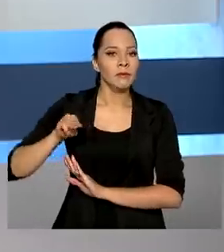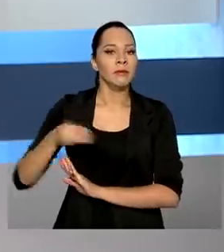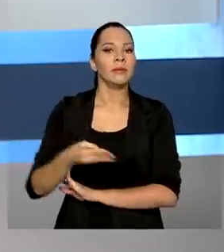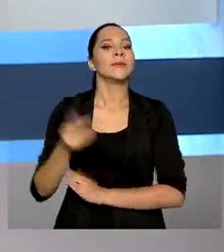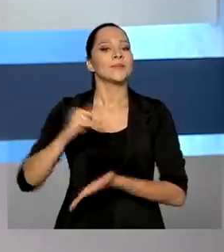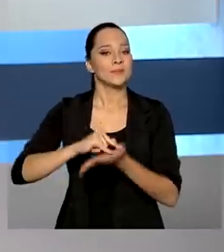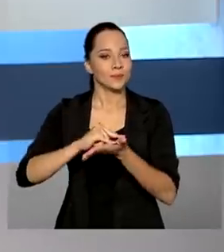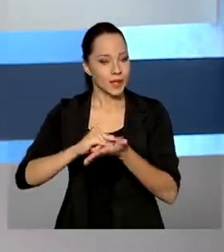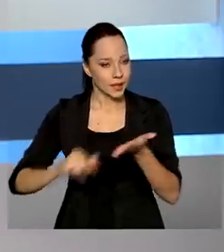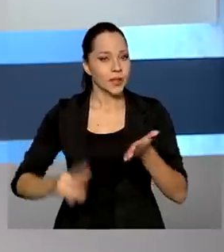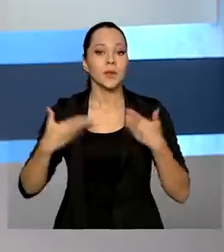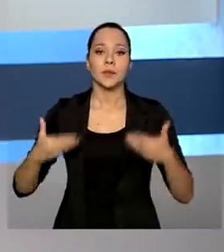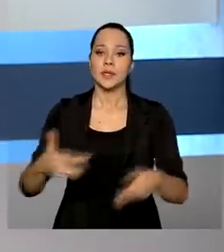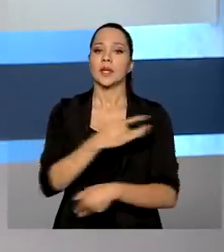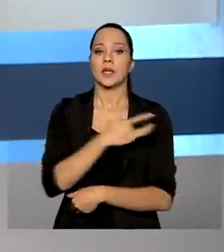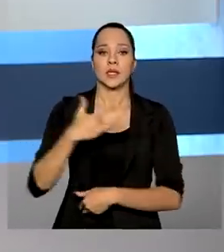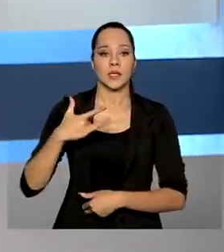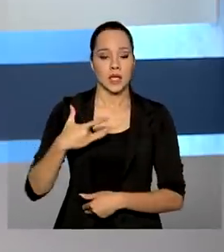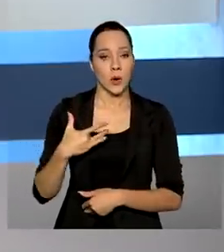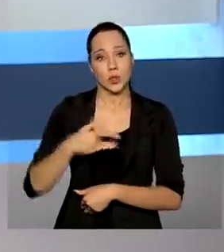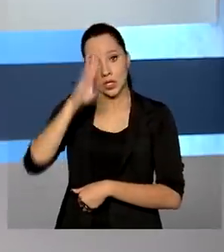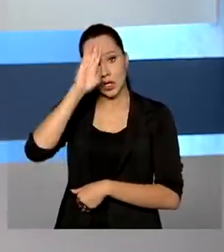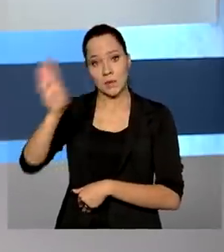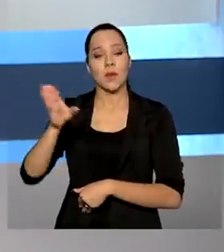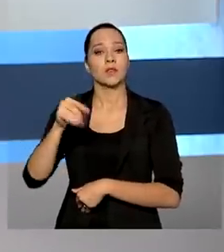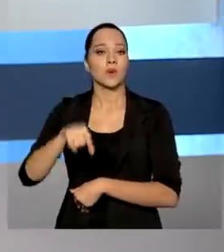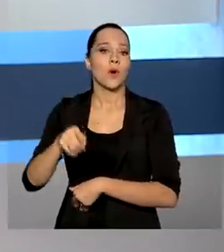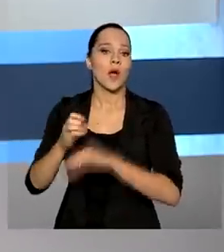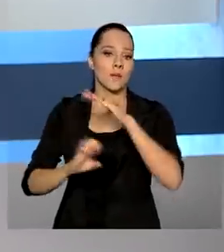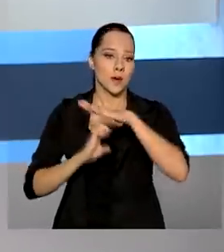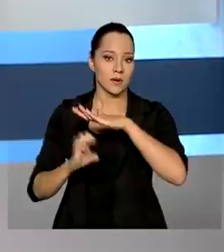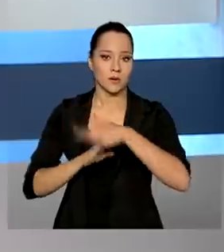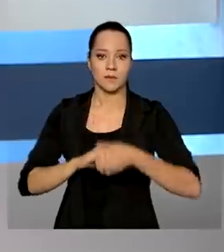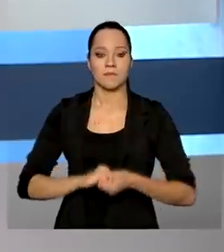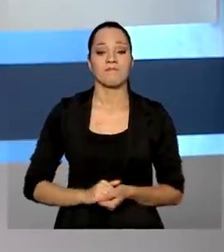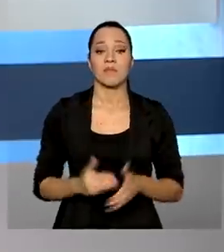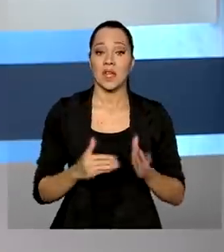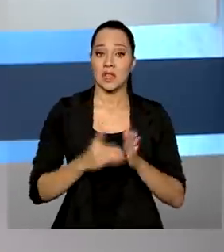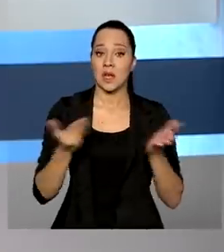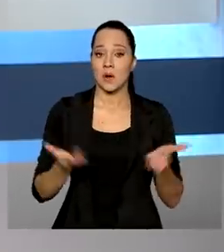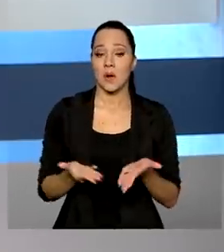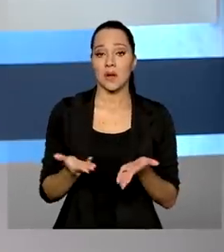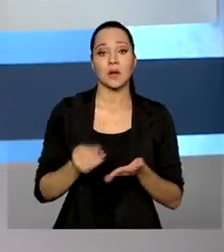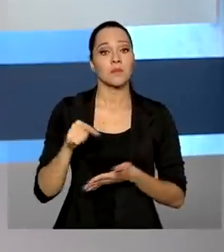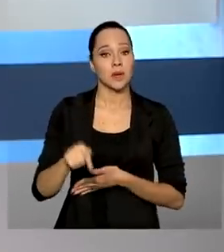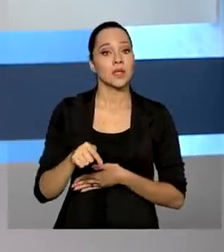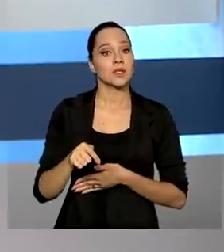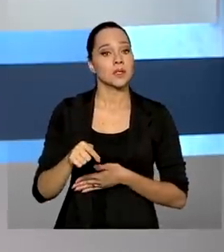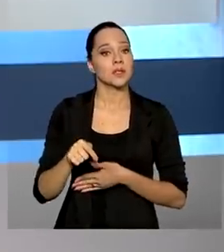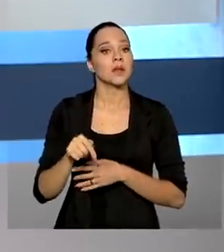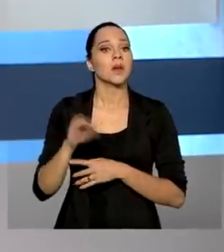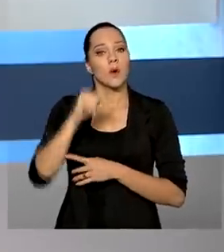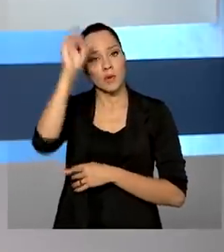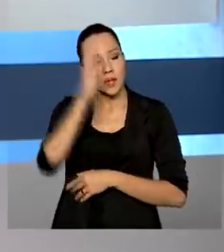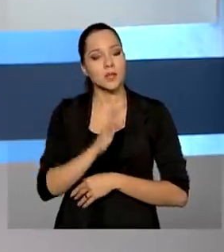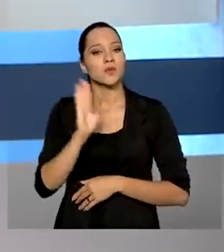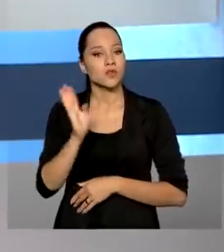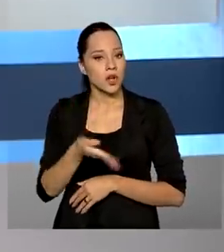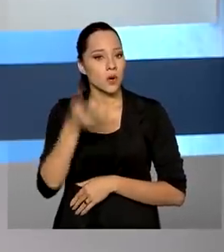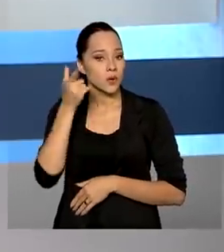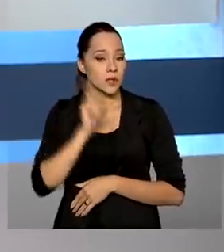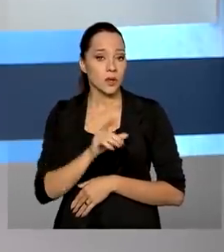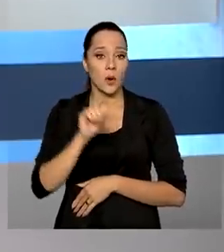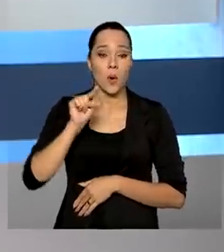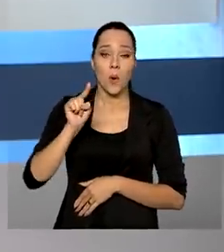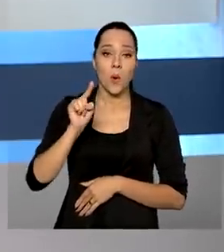contratadas pelo Ministério da Saúde diretamente com a farmacêutica. Até agora, por meio dessa iniciativa, o Brasil já recebeu